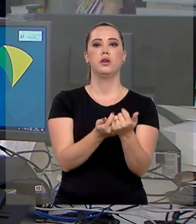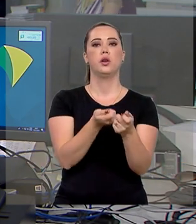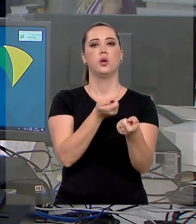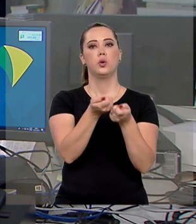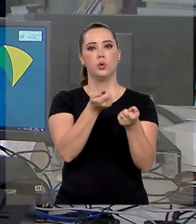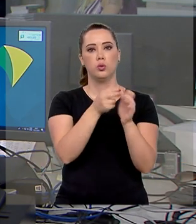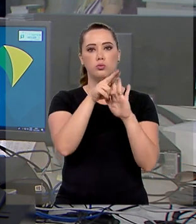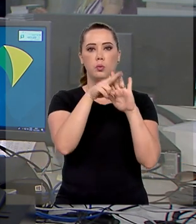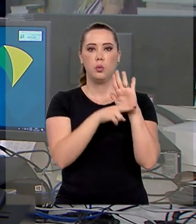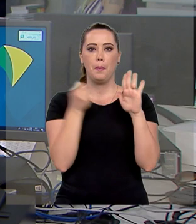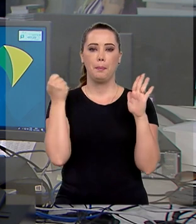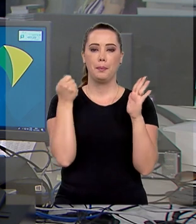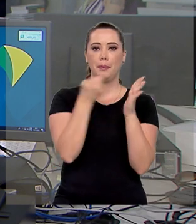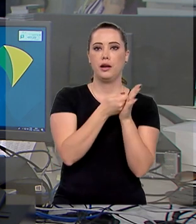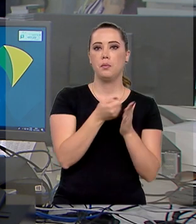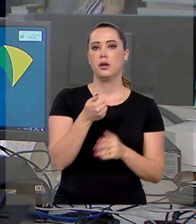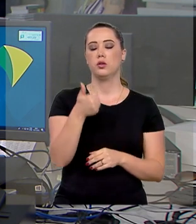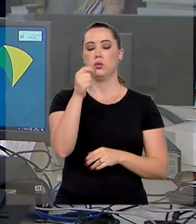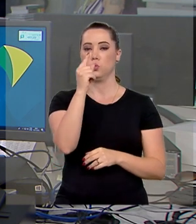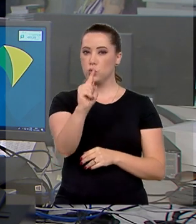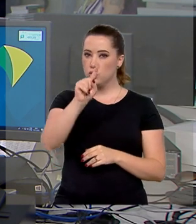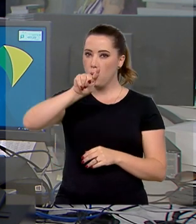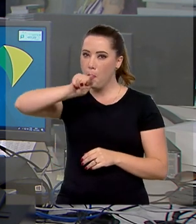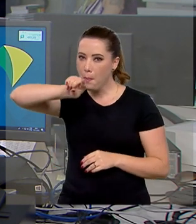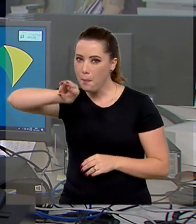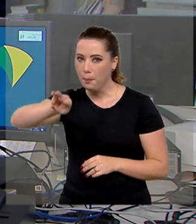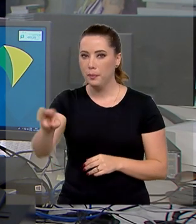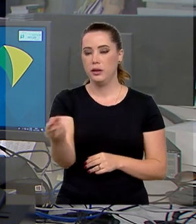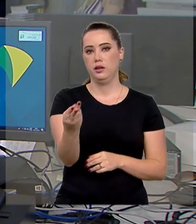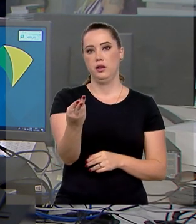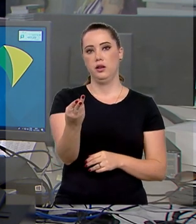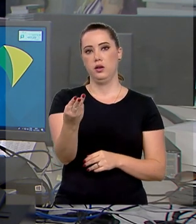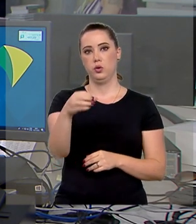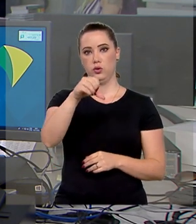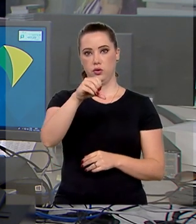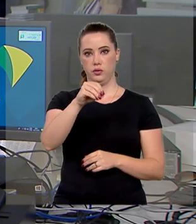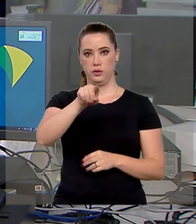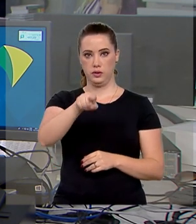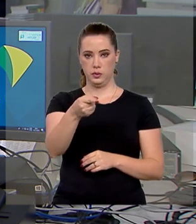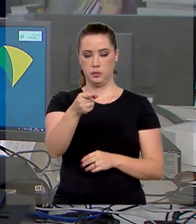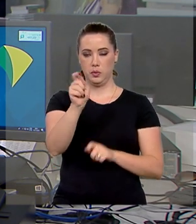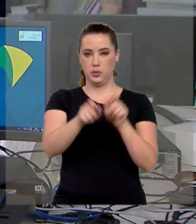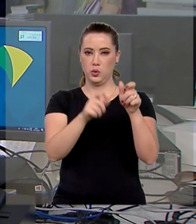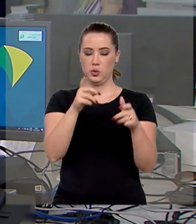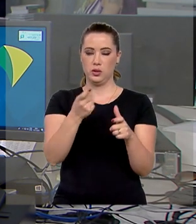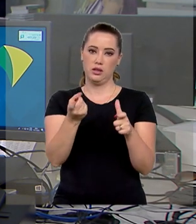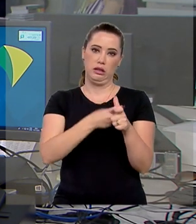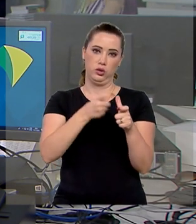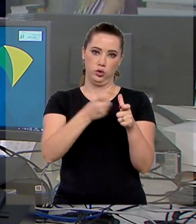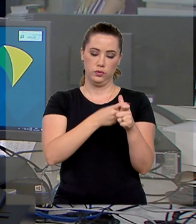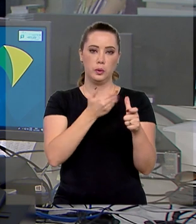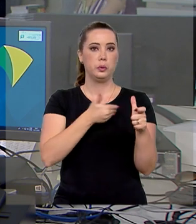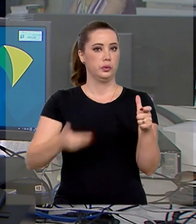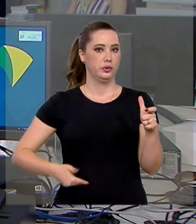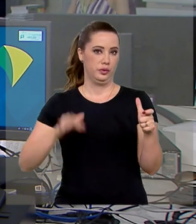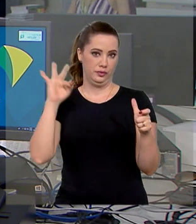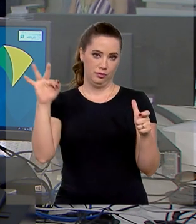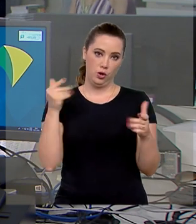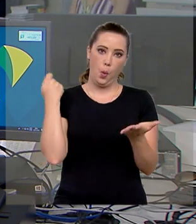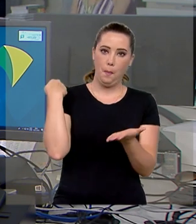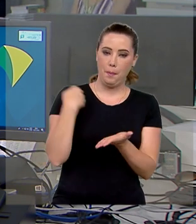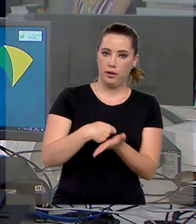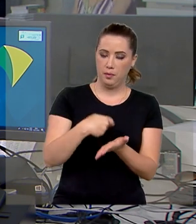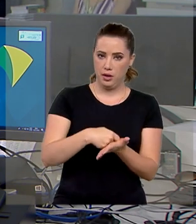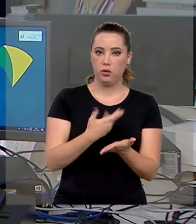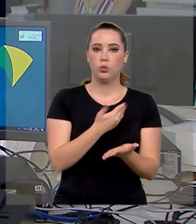regularização fiscal de cerca de 1,9 milhão de devedores da União. Com a quitação das dívidas dos inadimplentes,